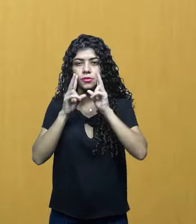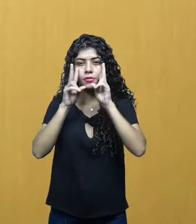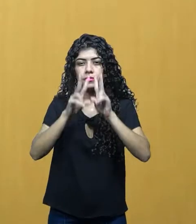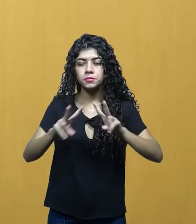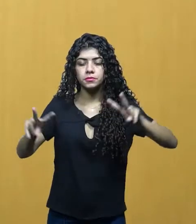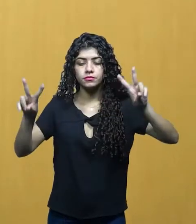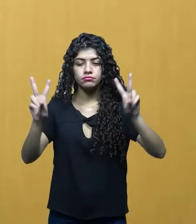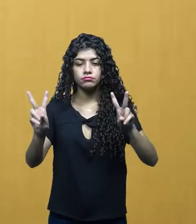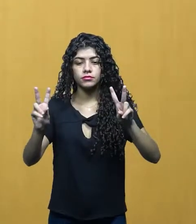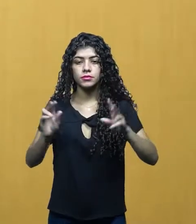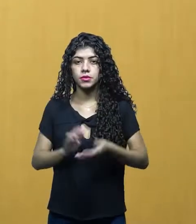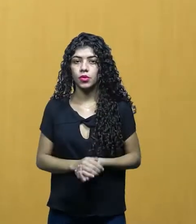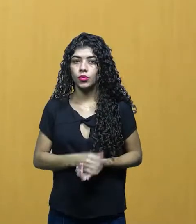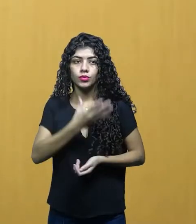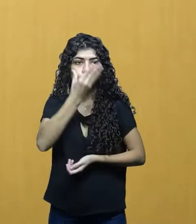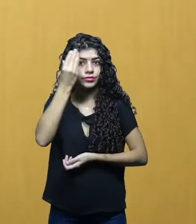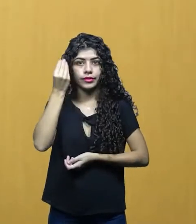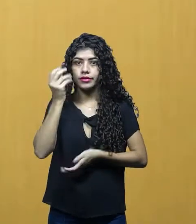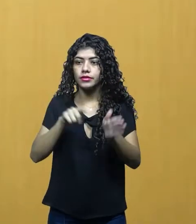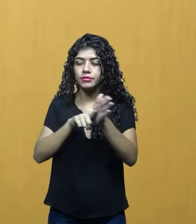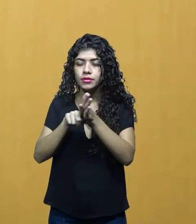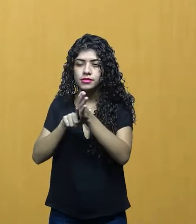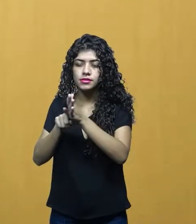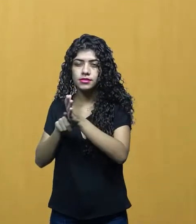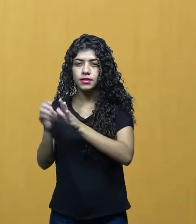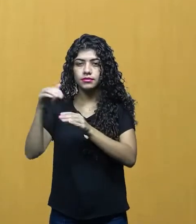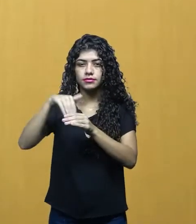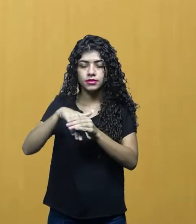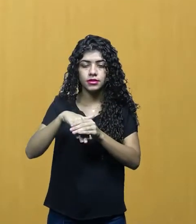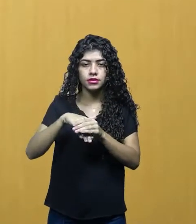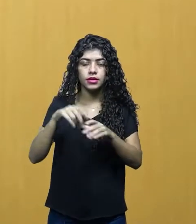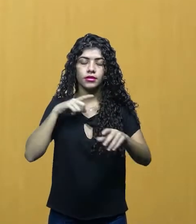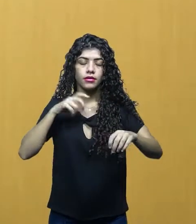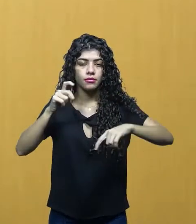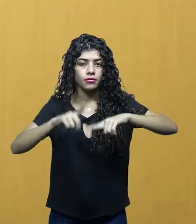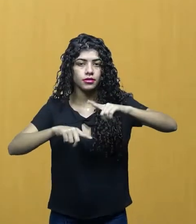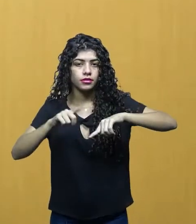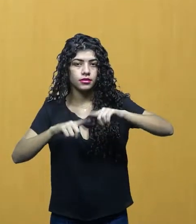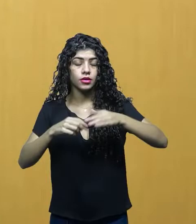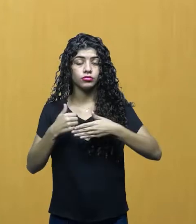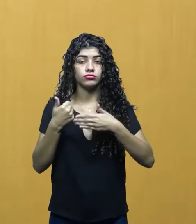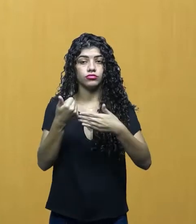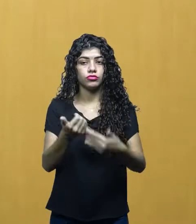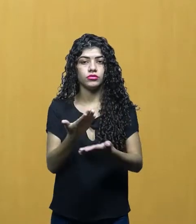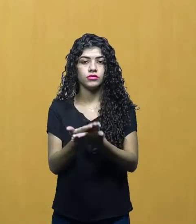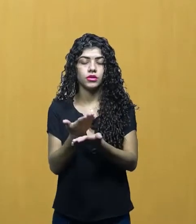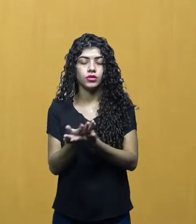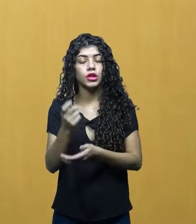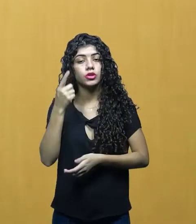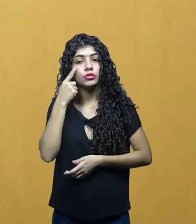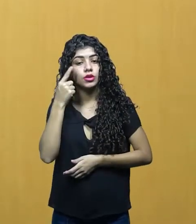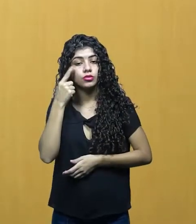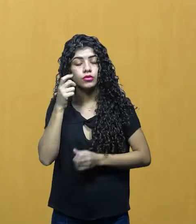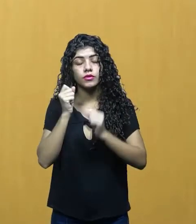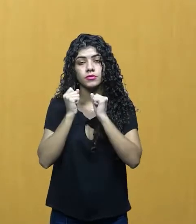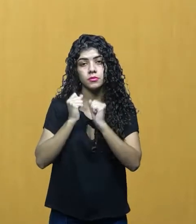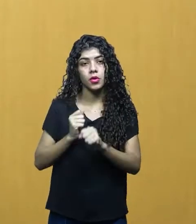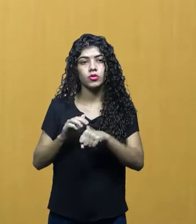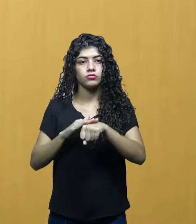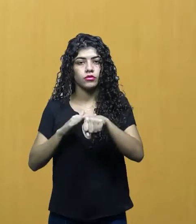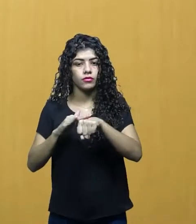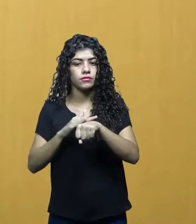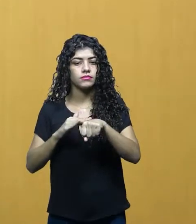audiovisuais e produção executiva. Não esqueça de acessar, dentro da plataforma, o material de apoio a essa aula. Para qualquer